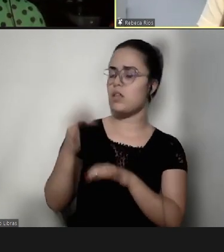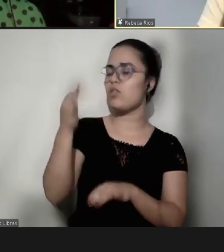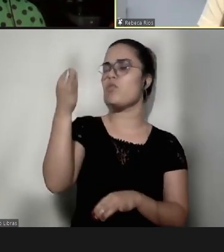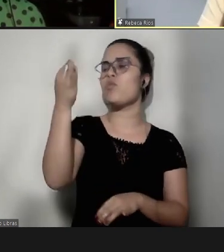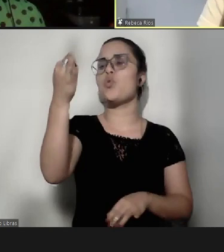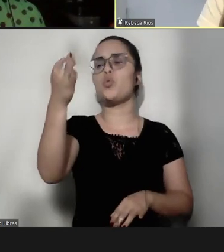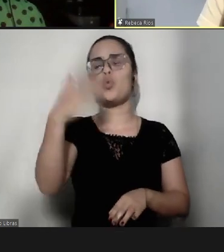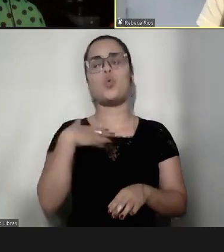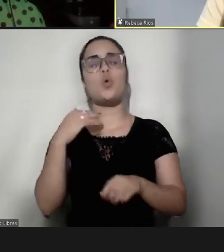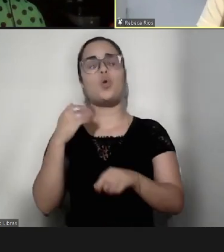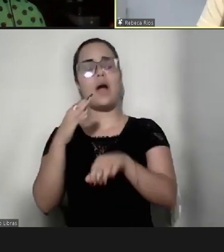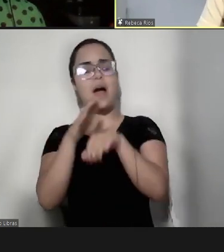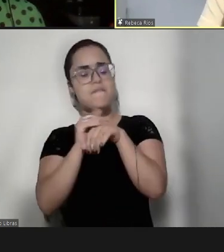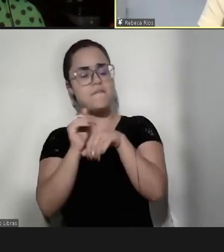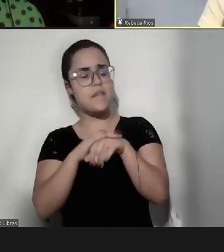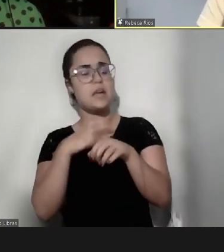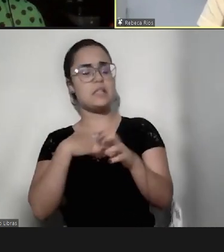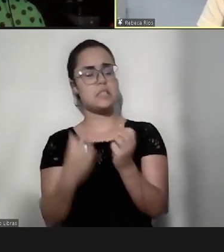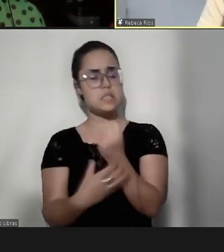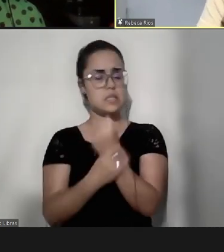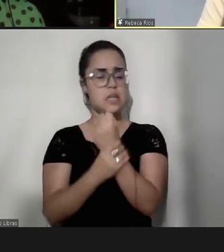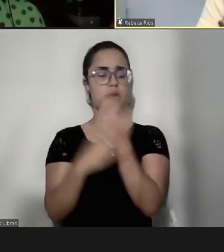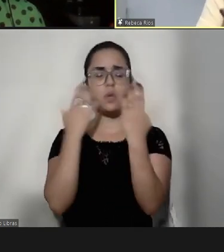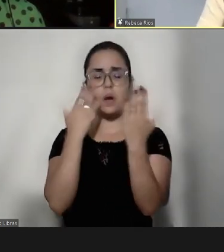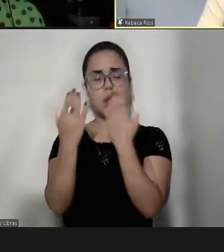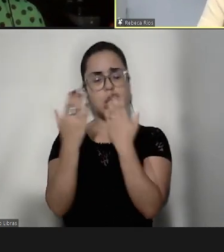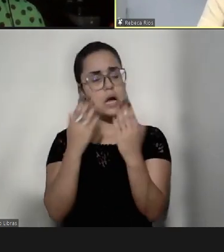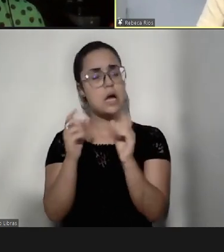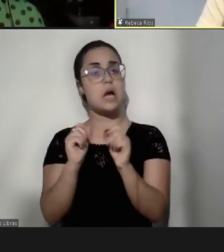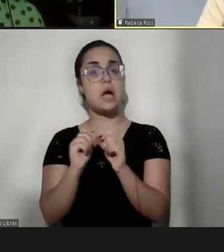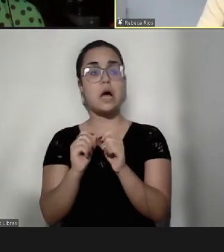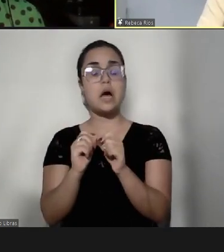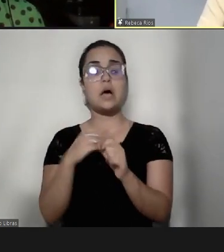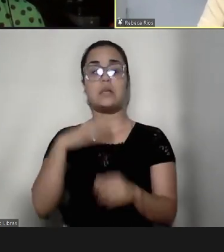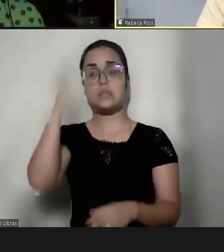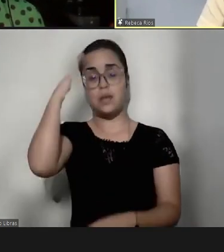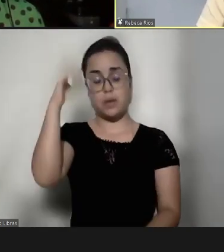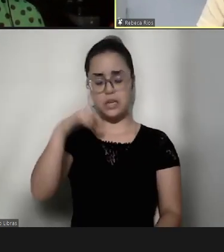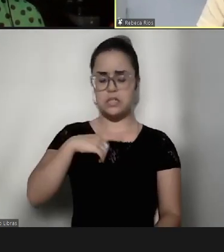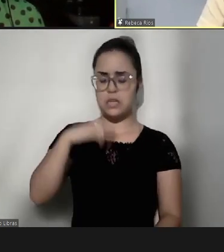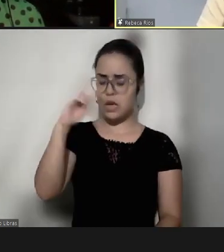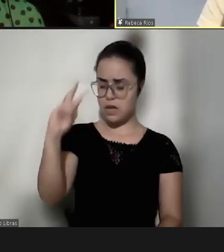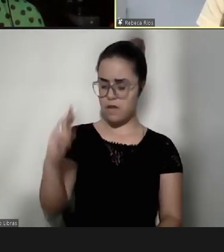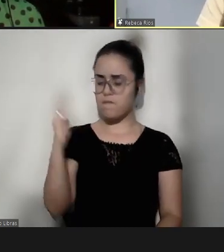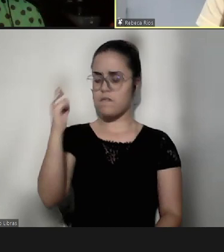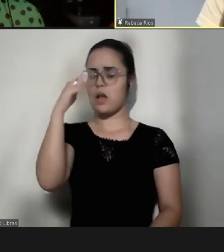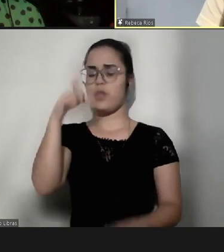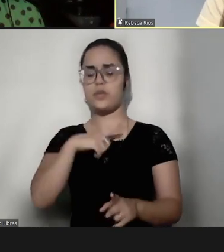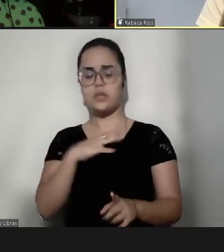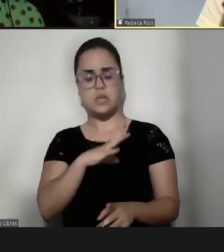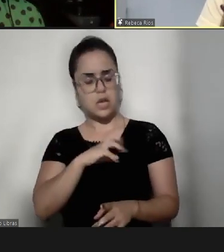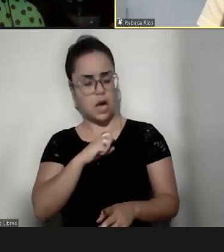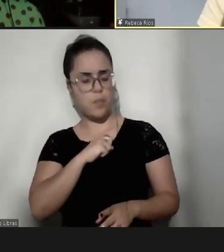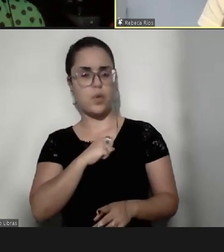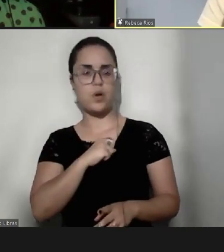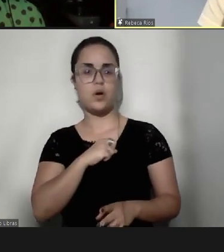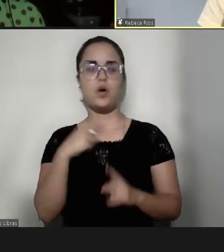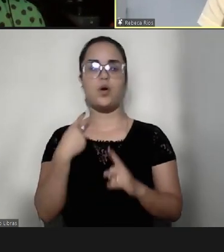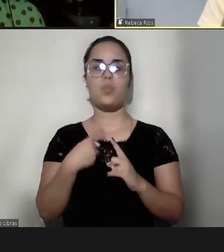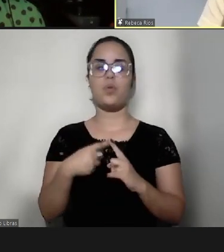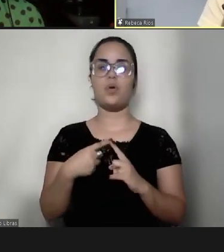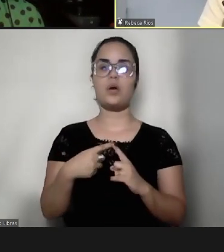afeto, de segurança emocional, de autoestima, de saber que ele tem seu valor, que ele é amado, né, um bullying só faz